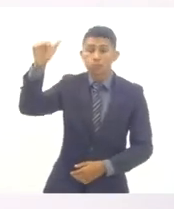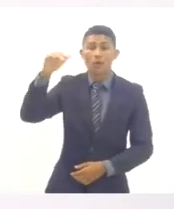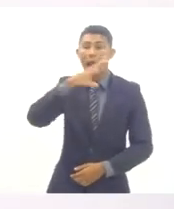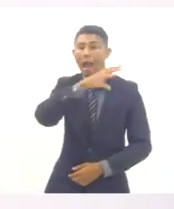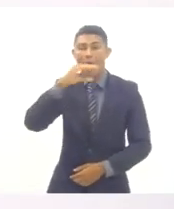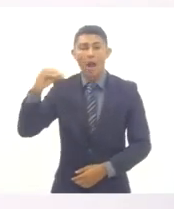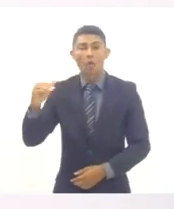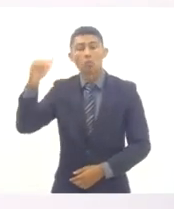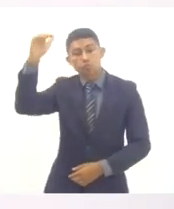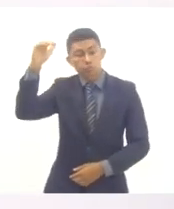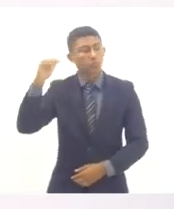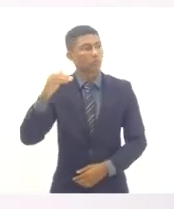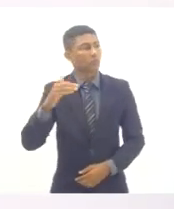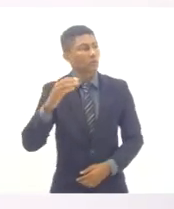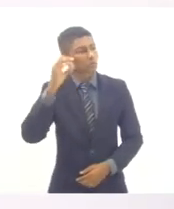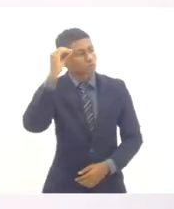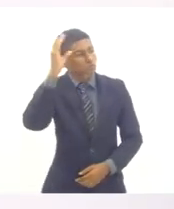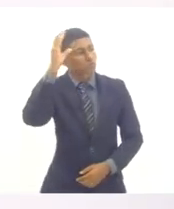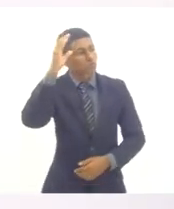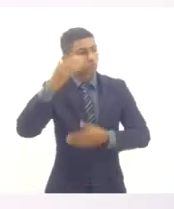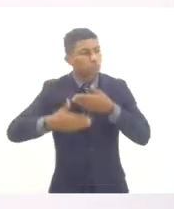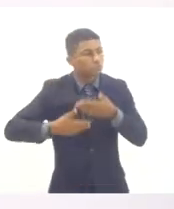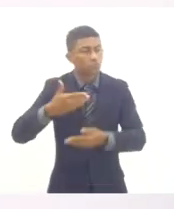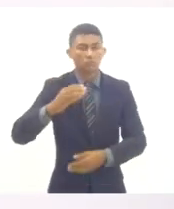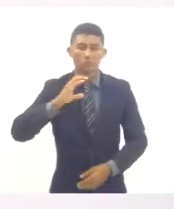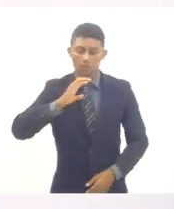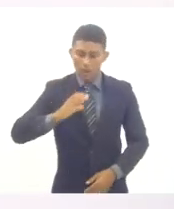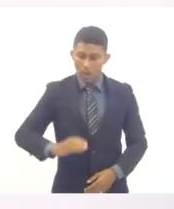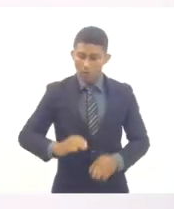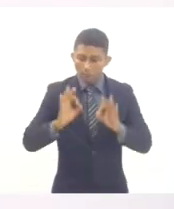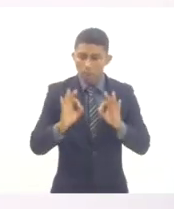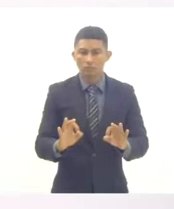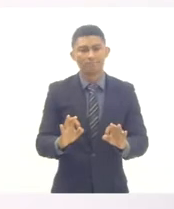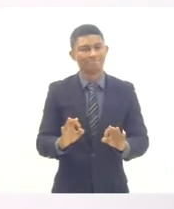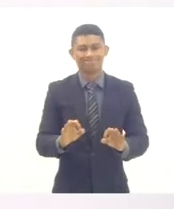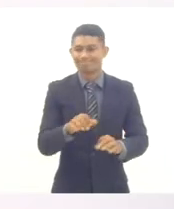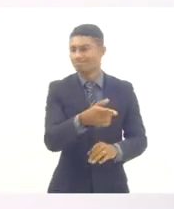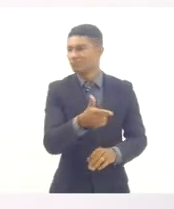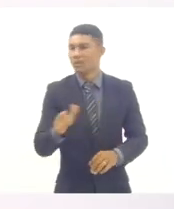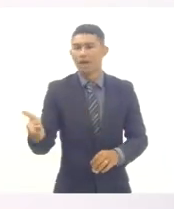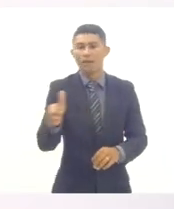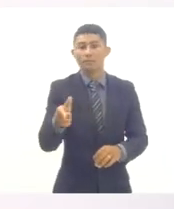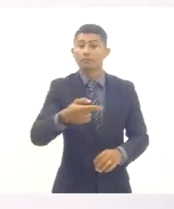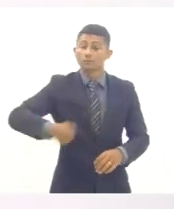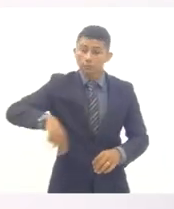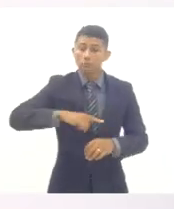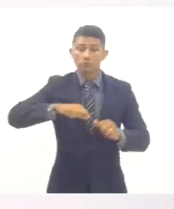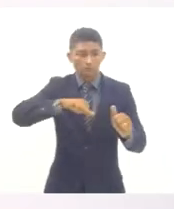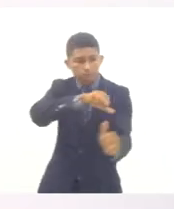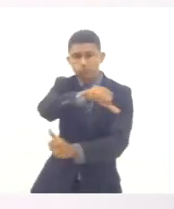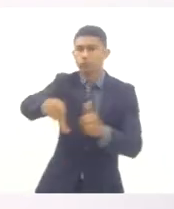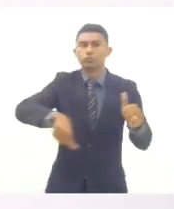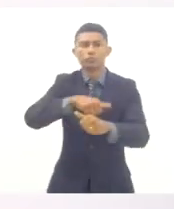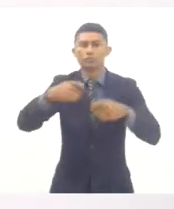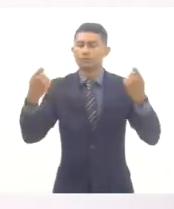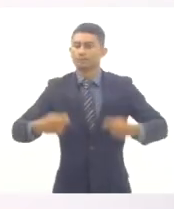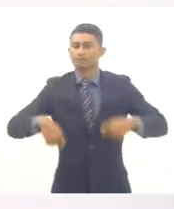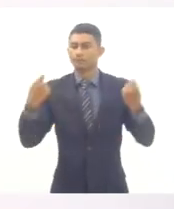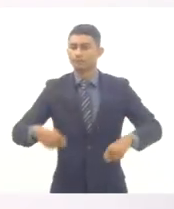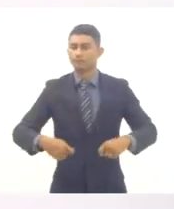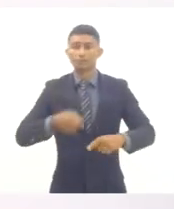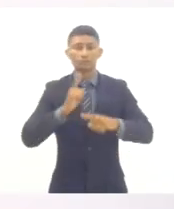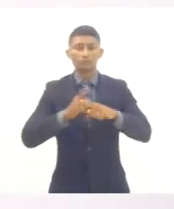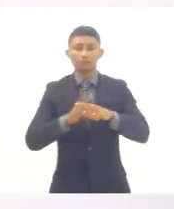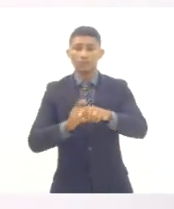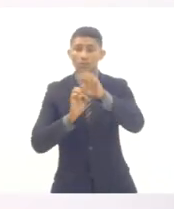conhecimentos, exercer a sua cidadania. E a gente precisa mudar essa realidade. A educação, ou a crise permanente